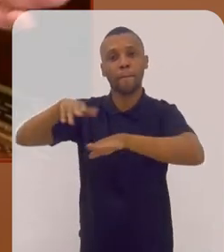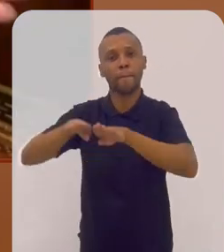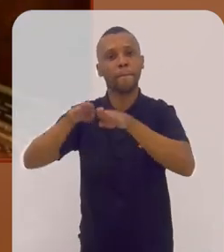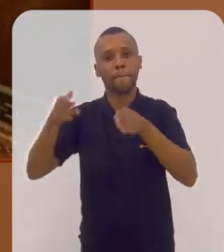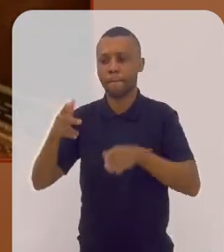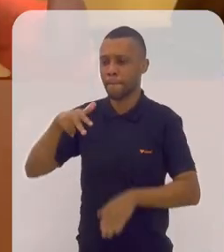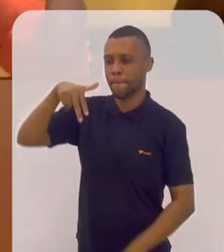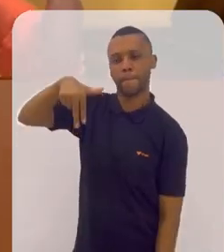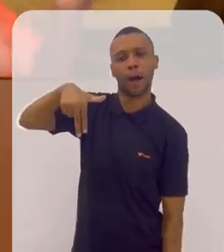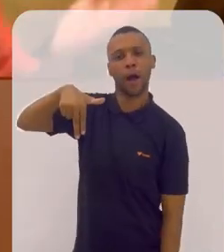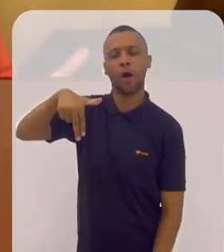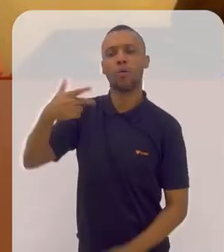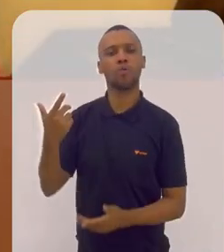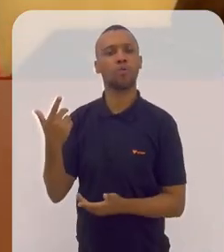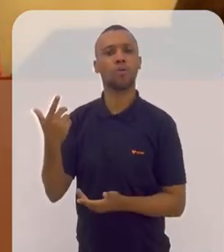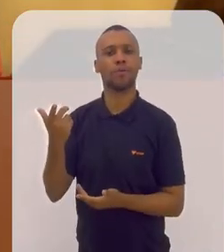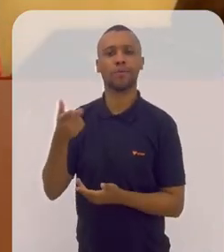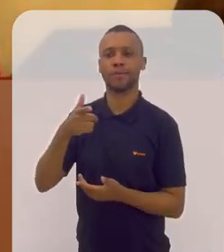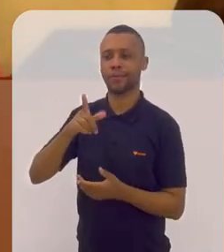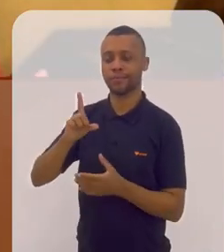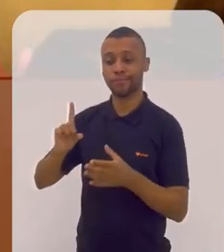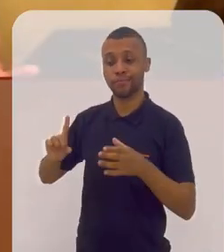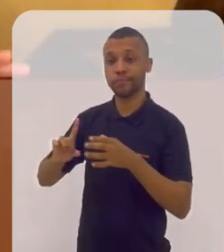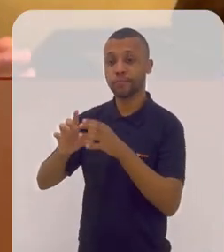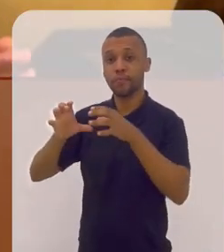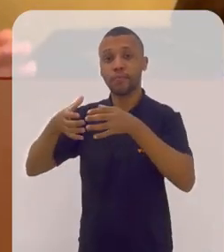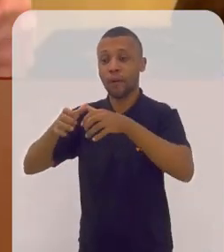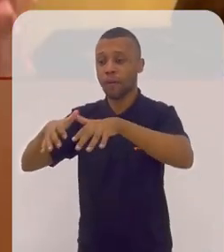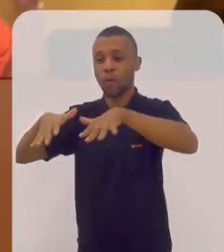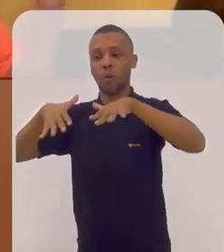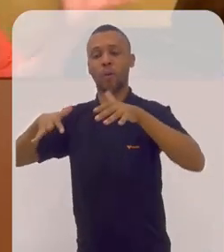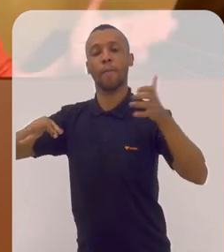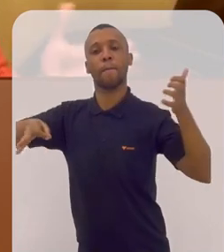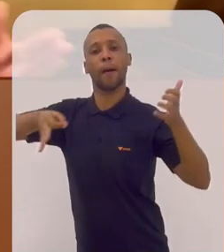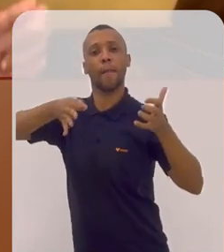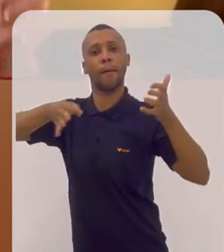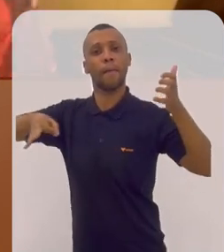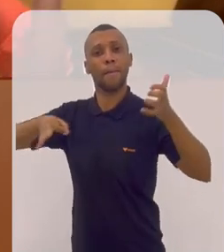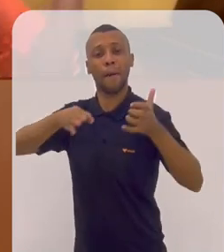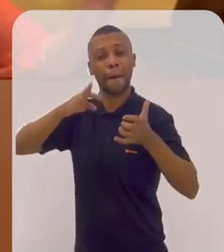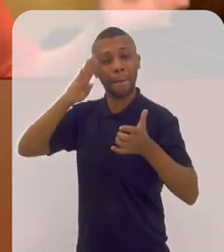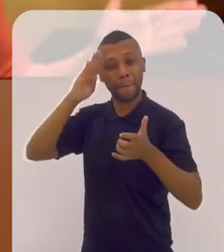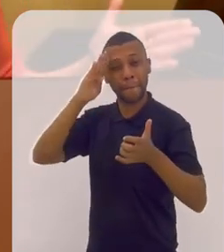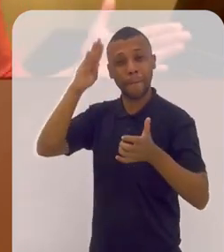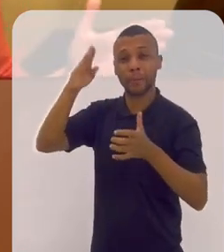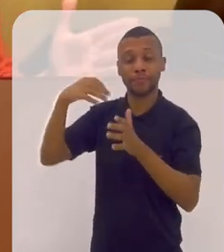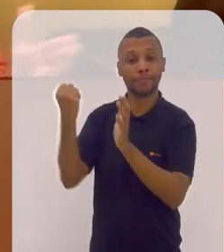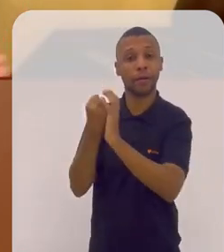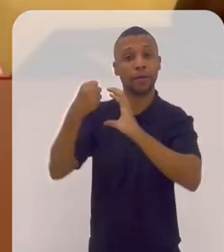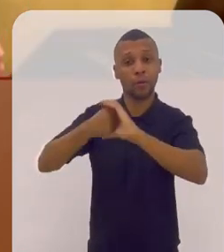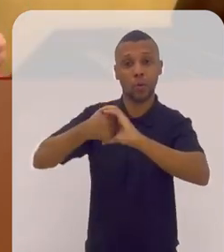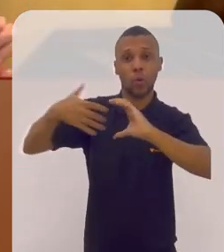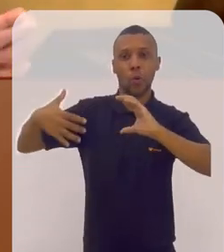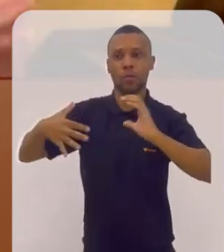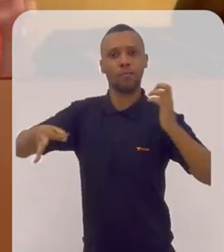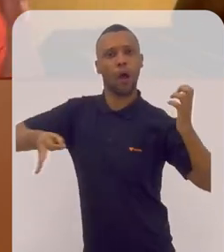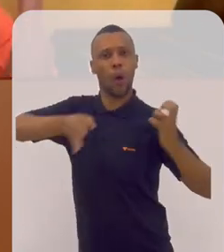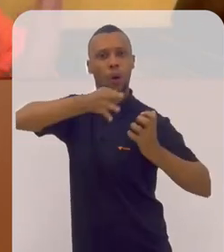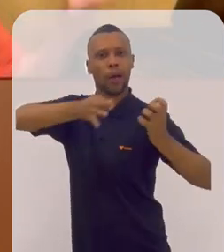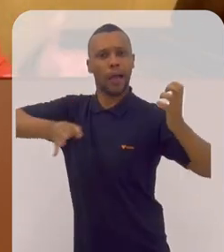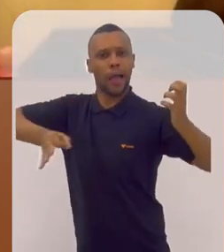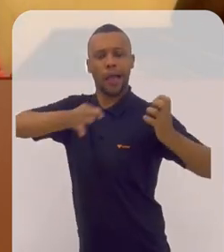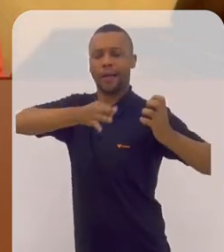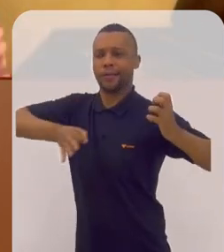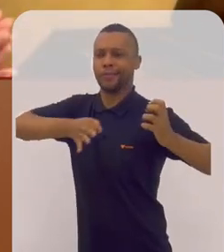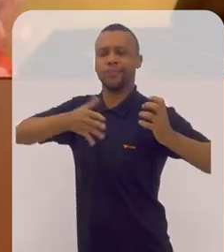palco tomando parte de uma orquestra que, para eles, é uma instituição máxima, uma instituição que produz um